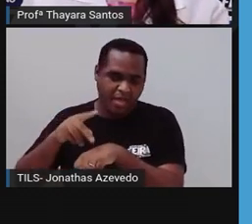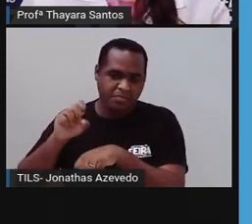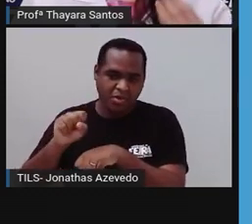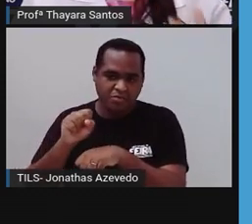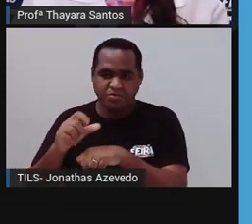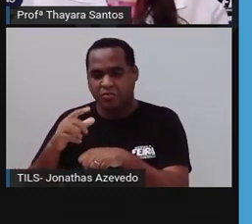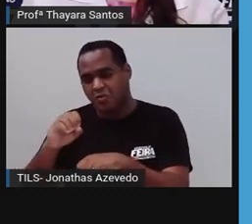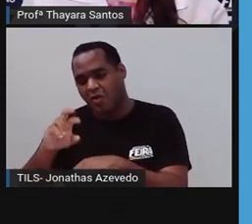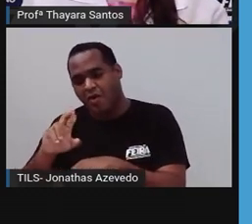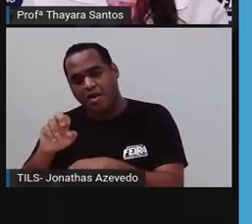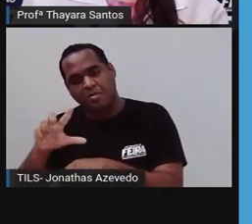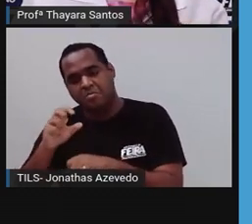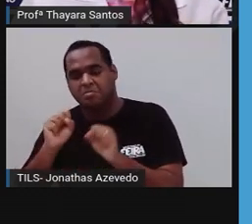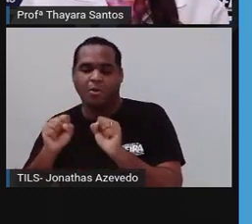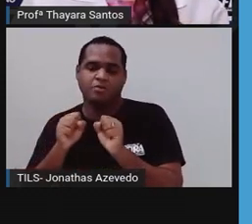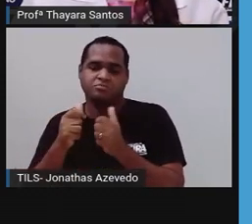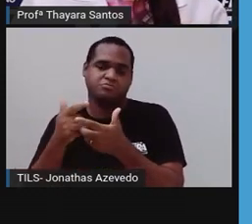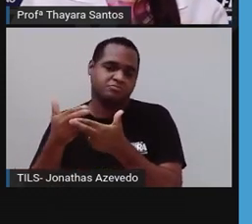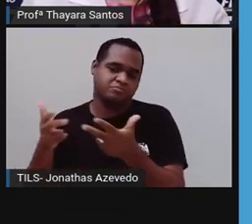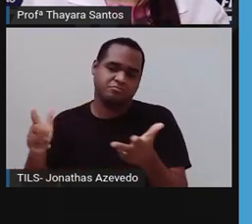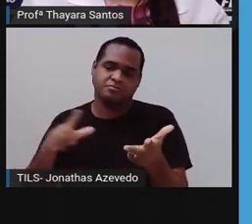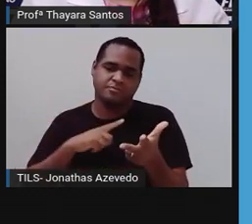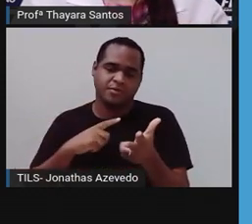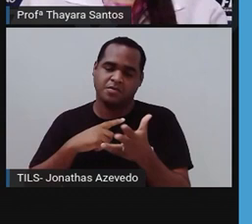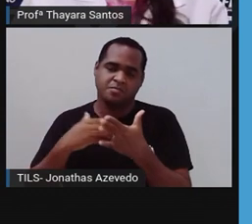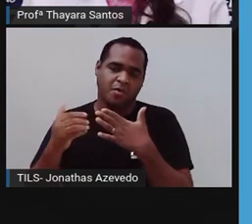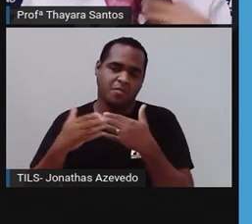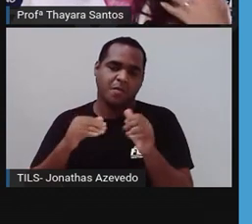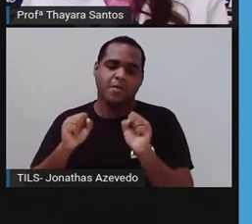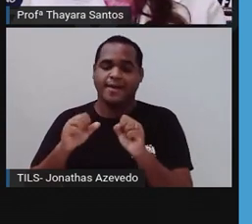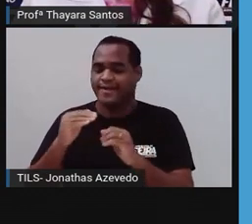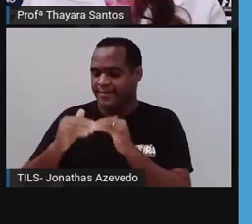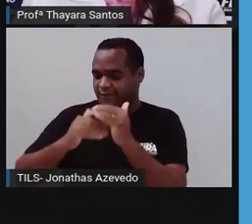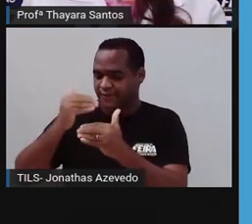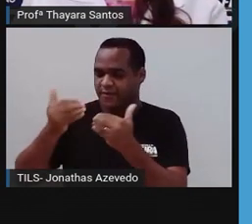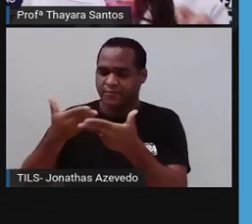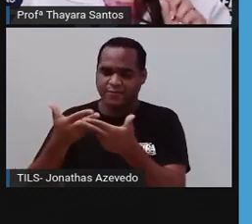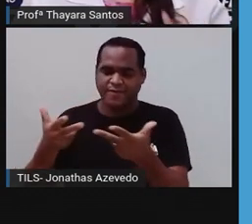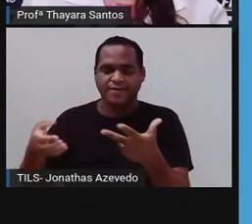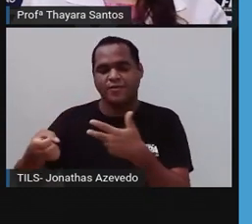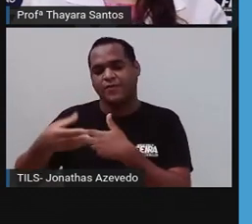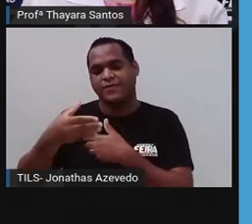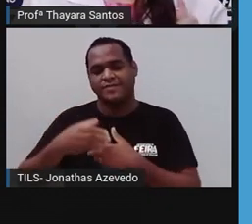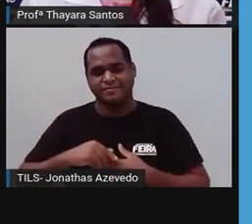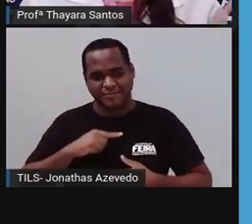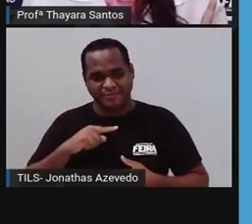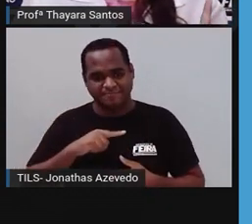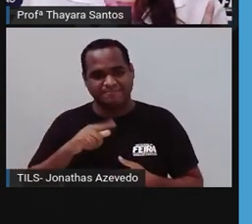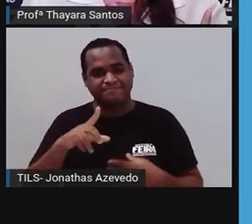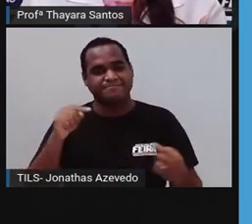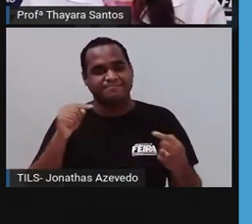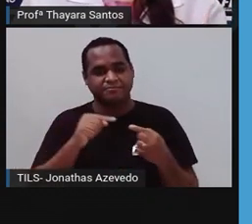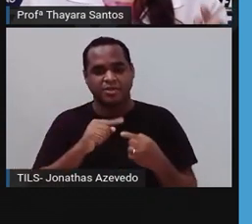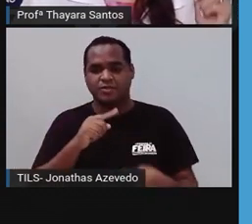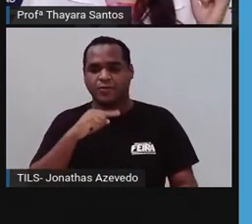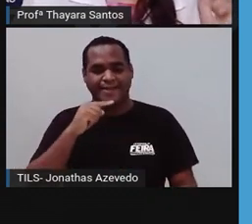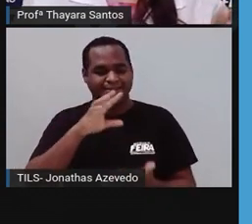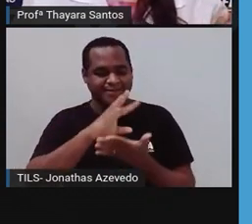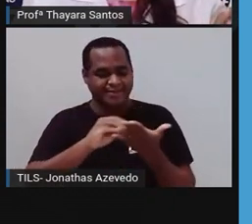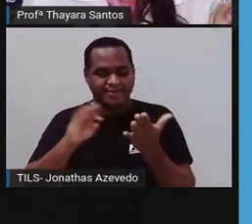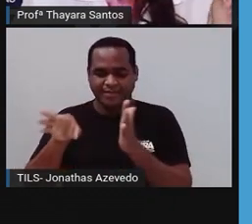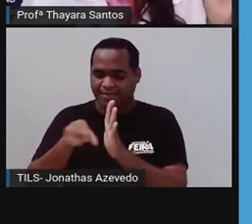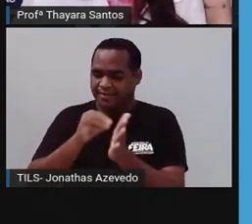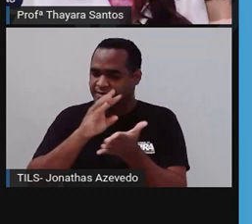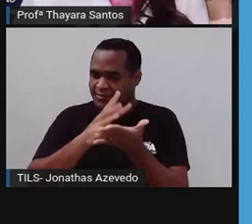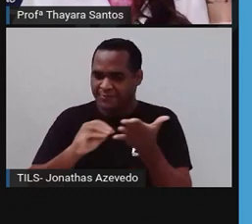coral, pode ser qualquer coisa. E lá, ela vai desenvolver uma nova esponja. Nesse caso, a gente não tem clones, porque a gente teve